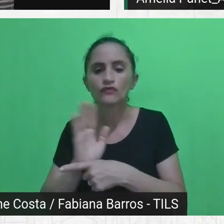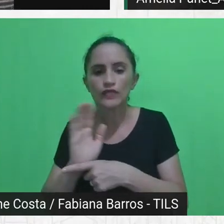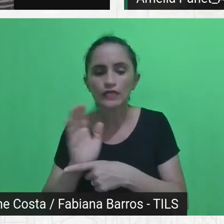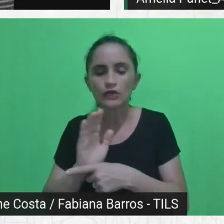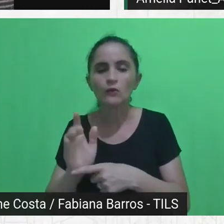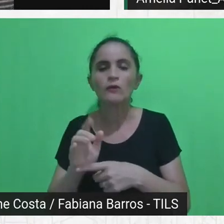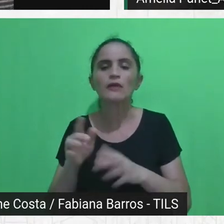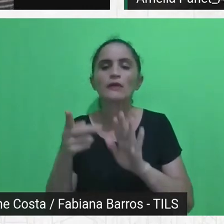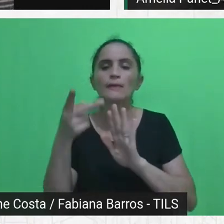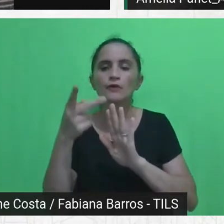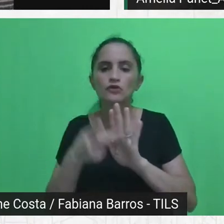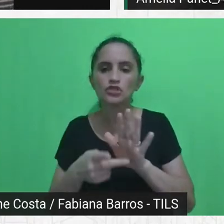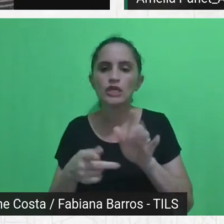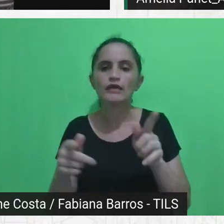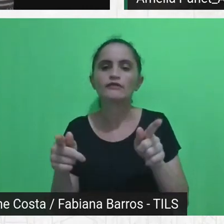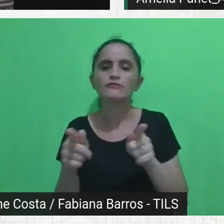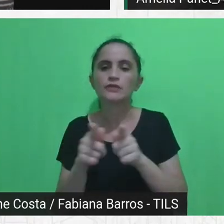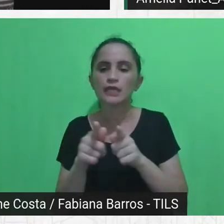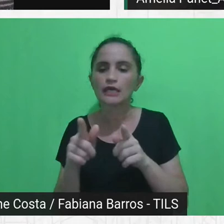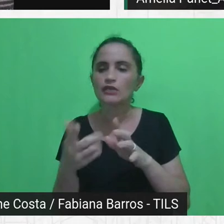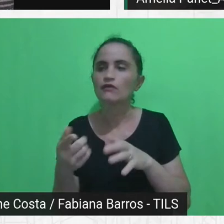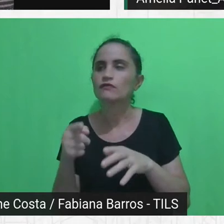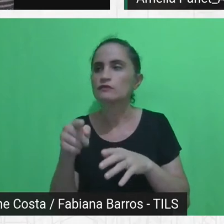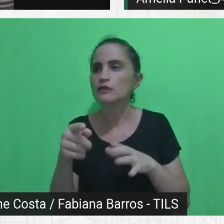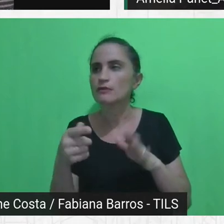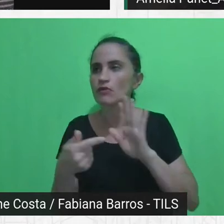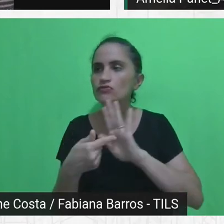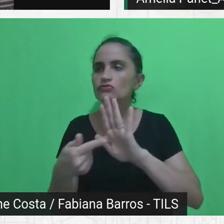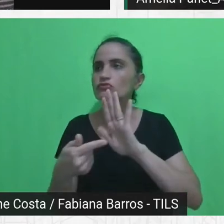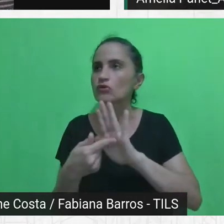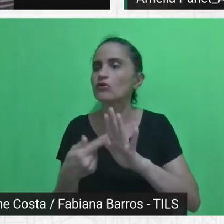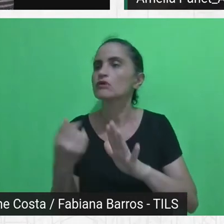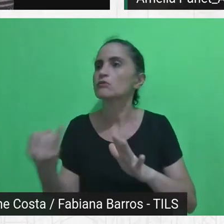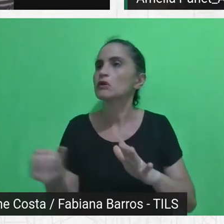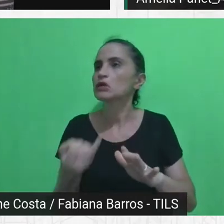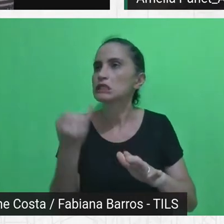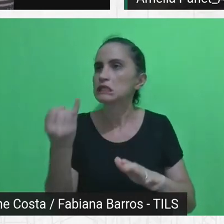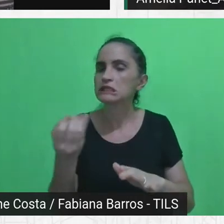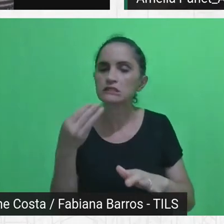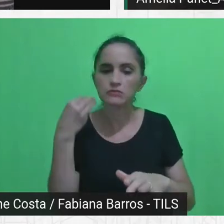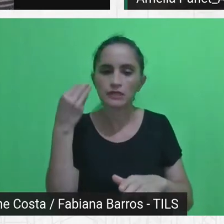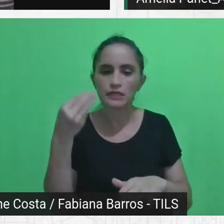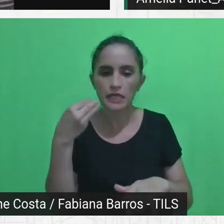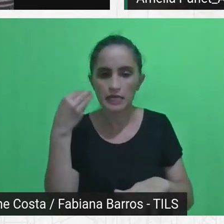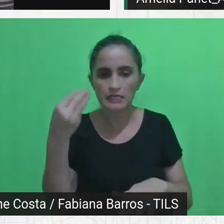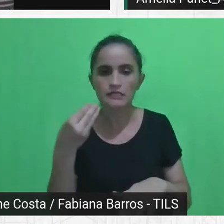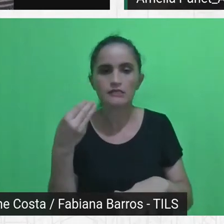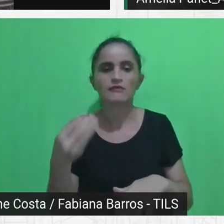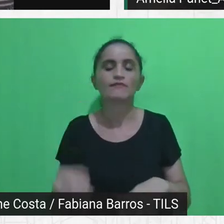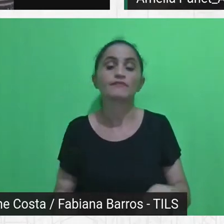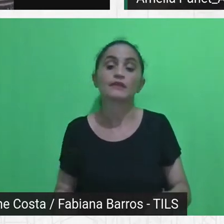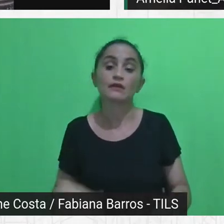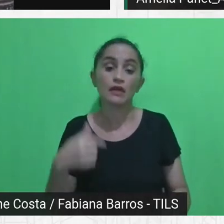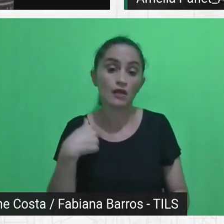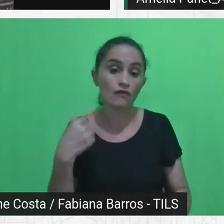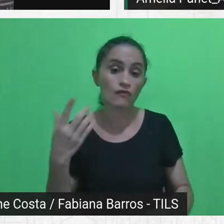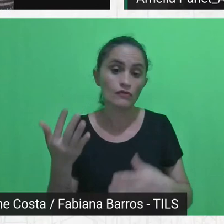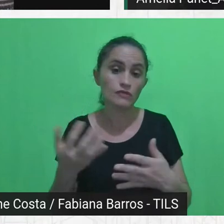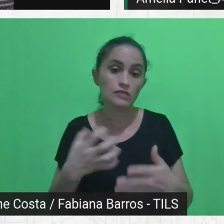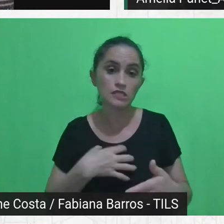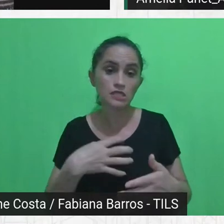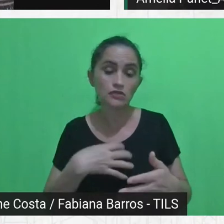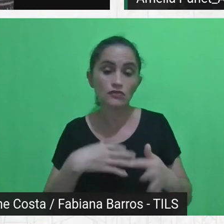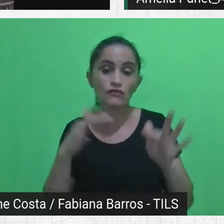é muito importante que a gente possa trocar essas experiências, esse evento, ele é muito feliz para a gente poder saber o que está